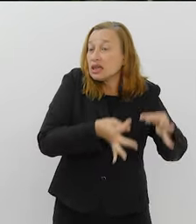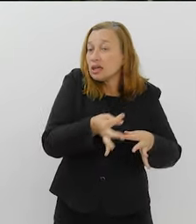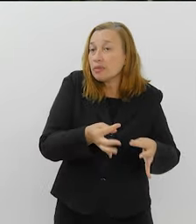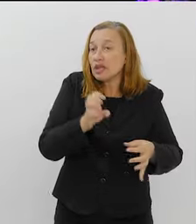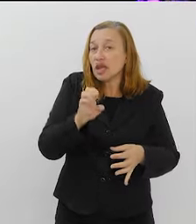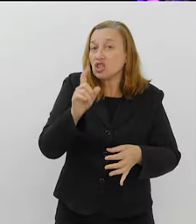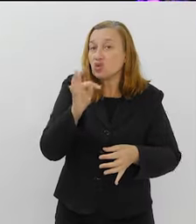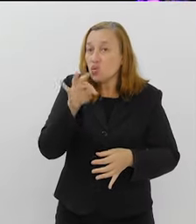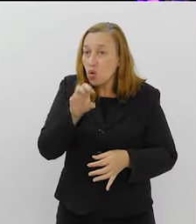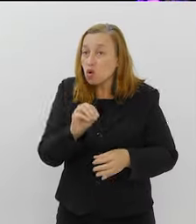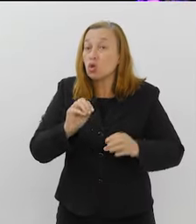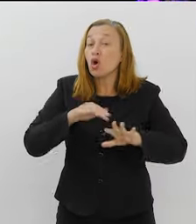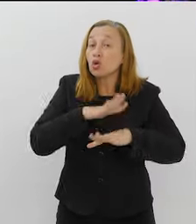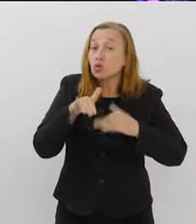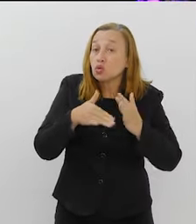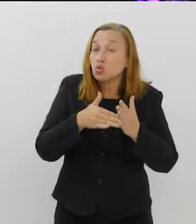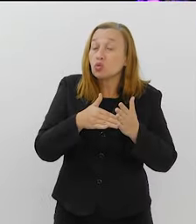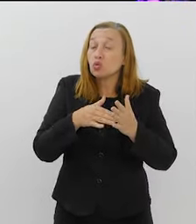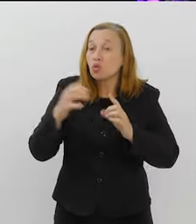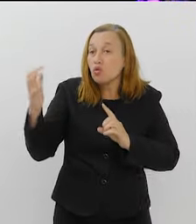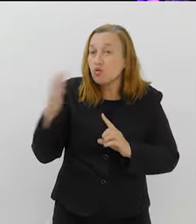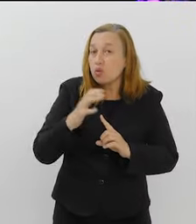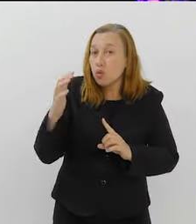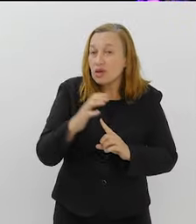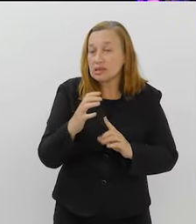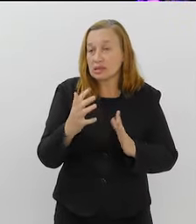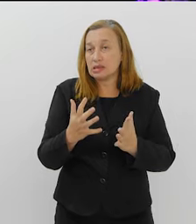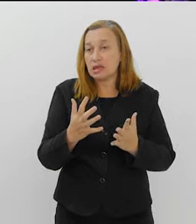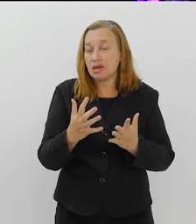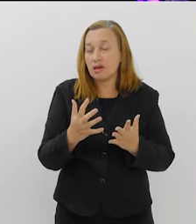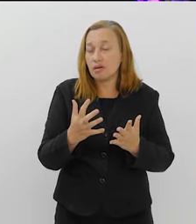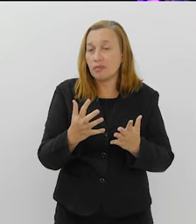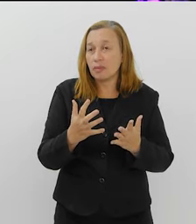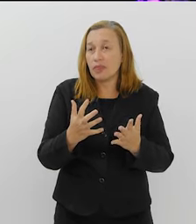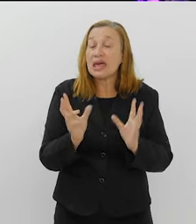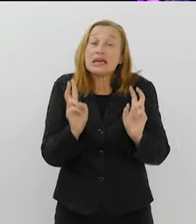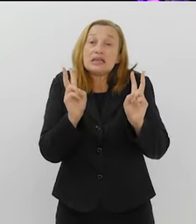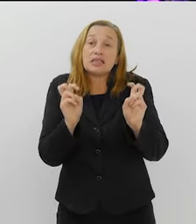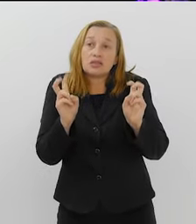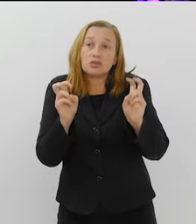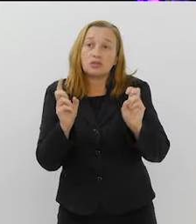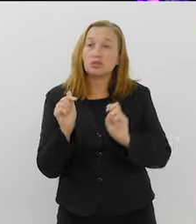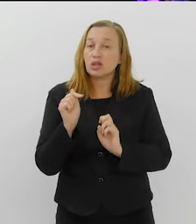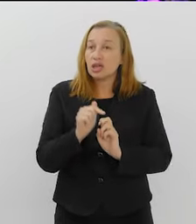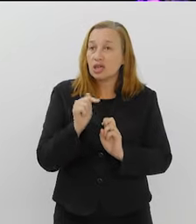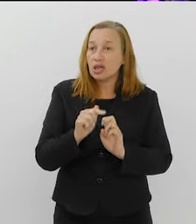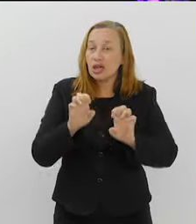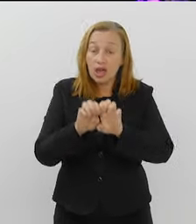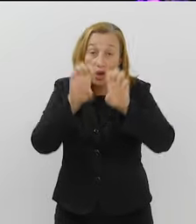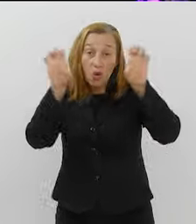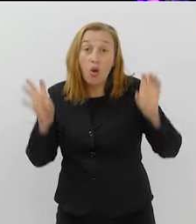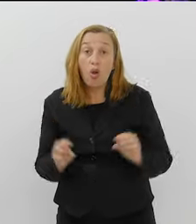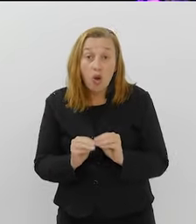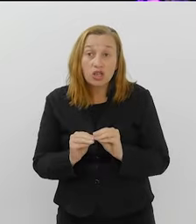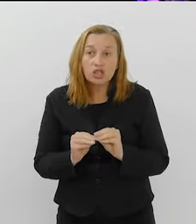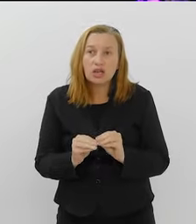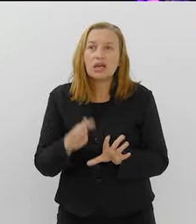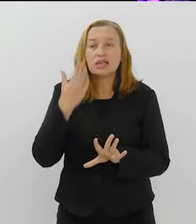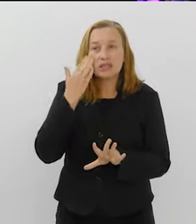Tudo isso influencia, amarra toda essa questão ecológica, sabendo que